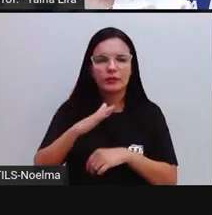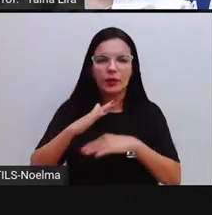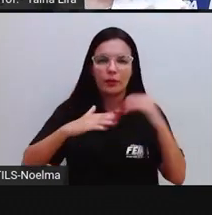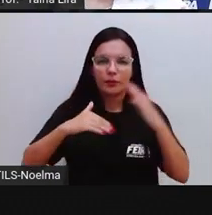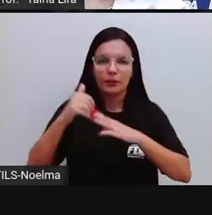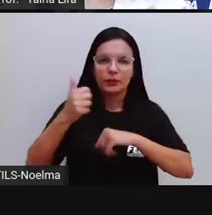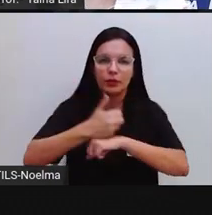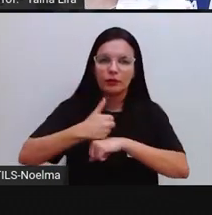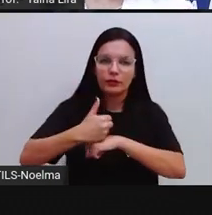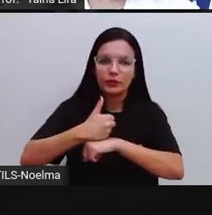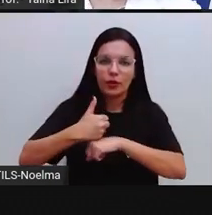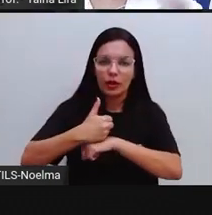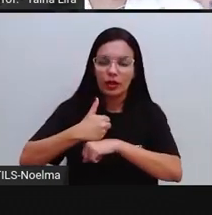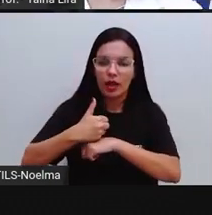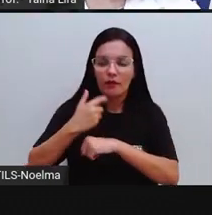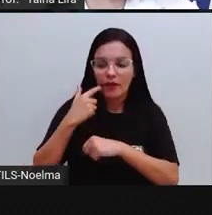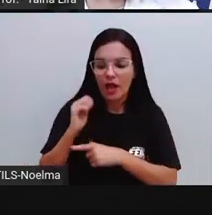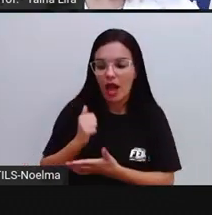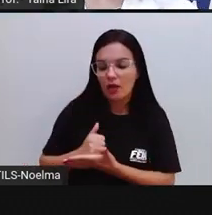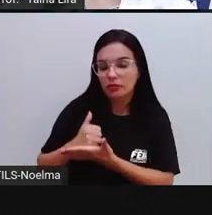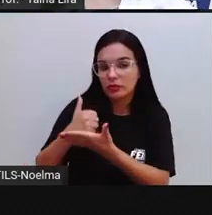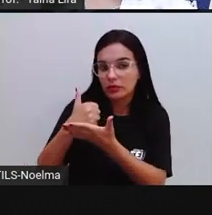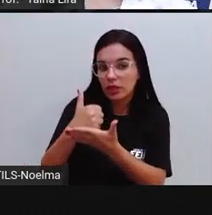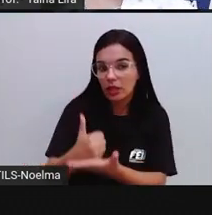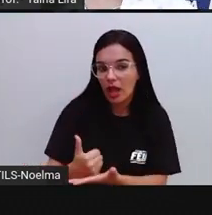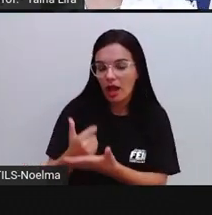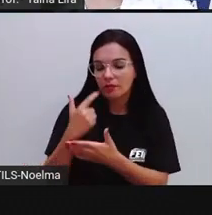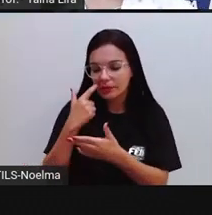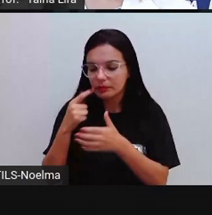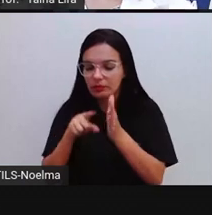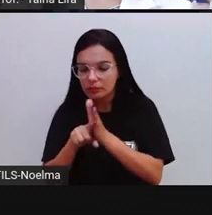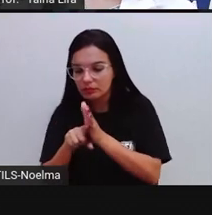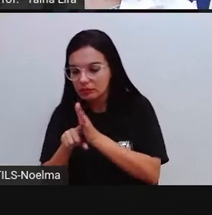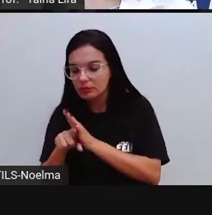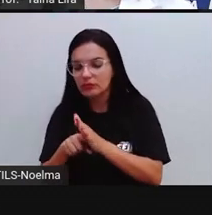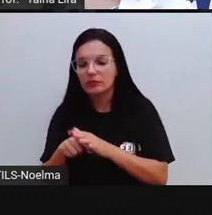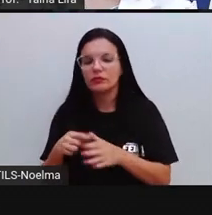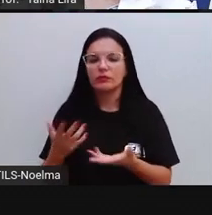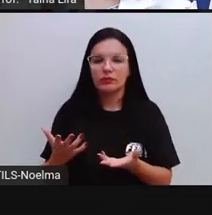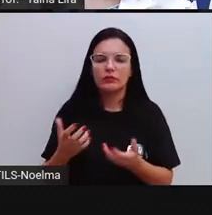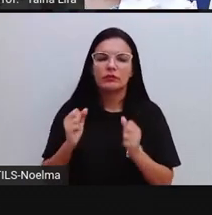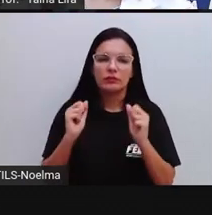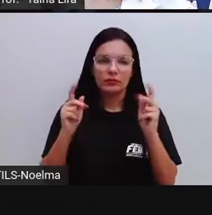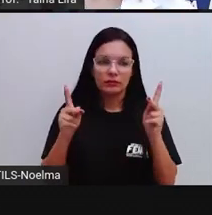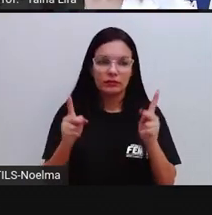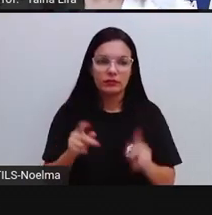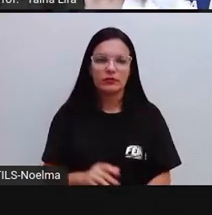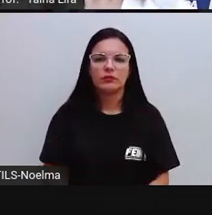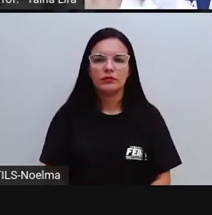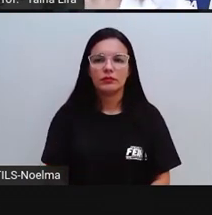reprodução. Então ele vai auxiliar aí esses pescadores, tá certo?